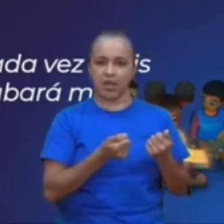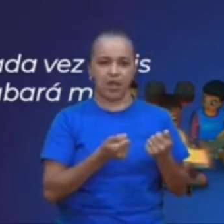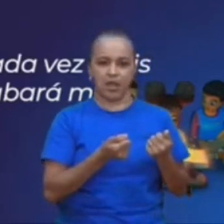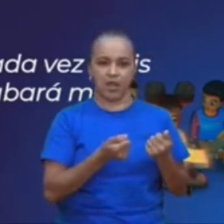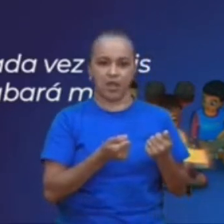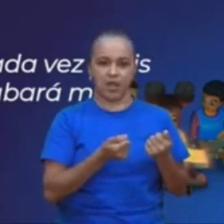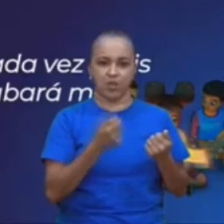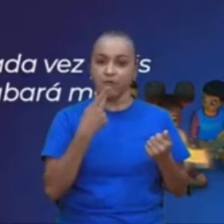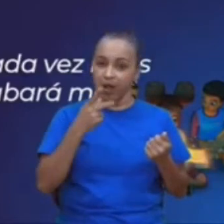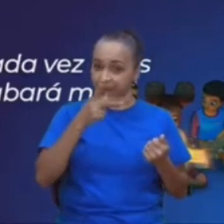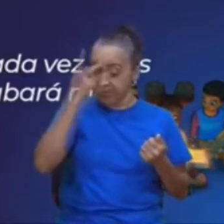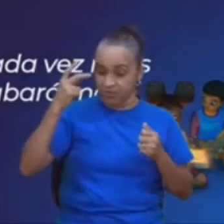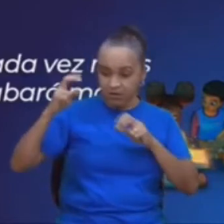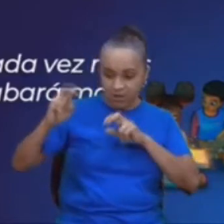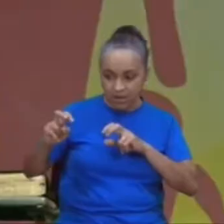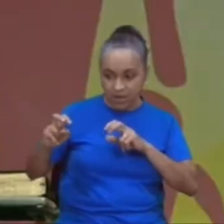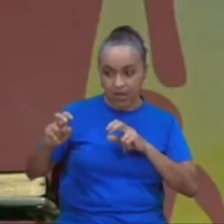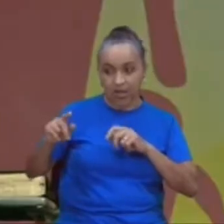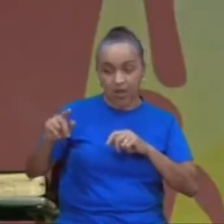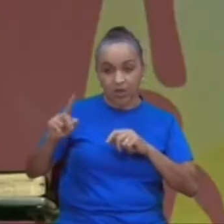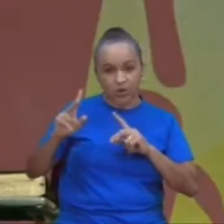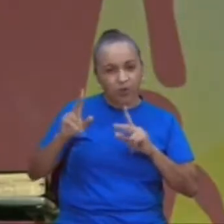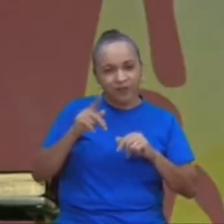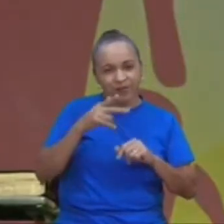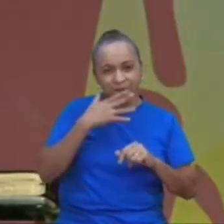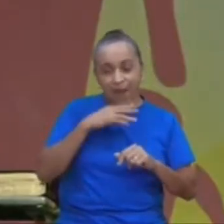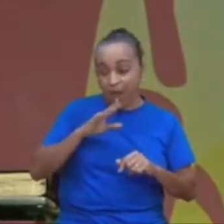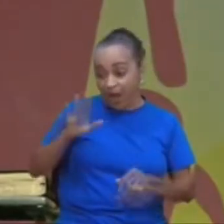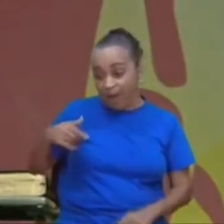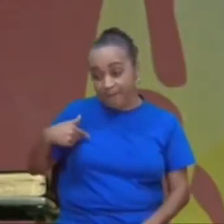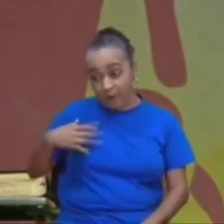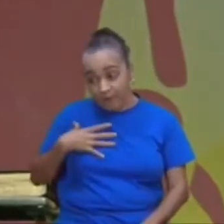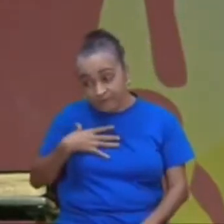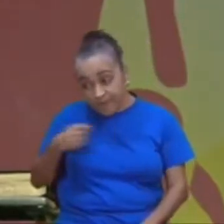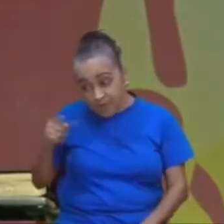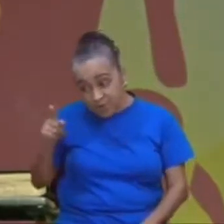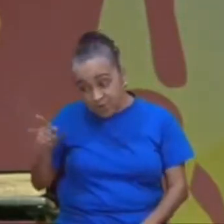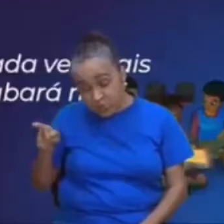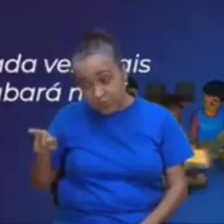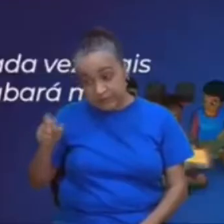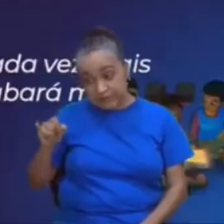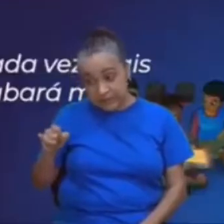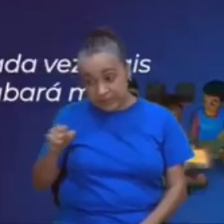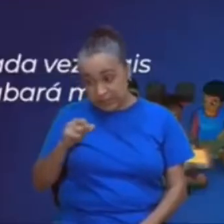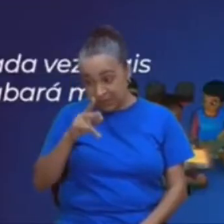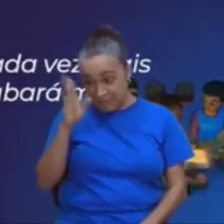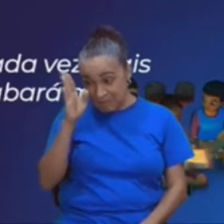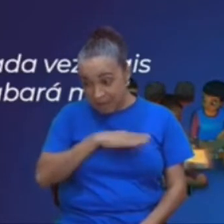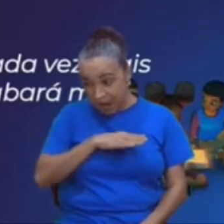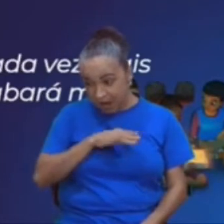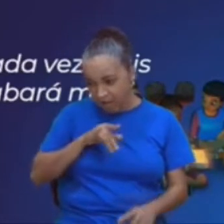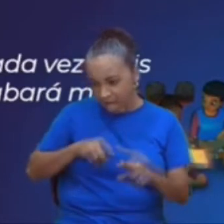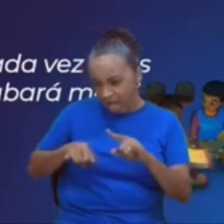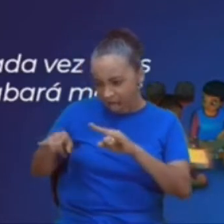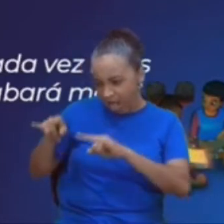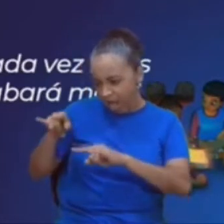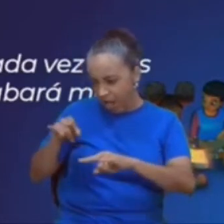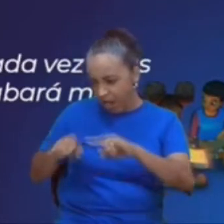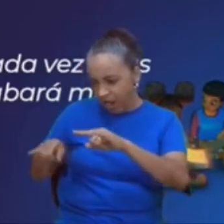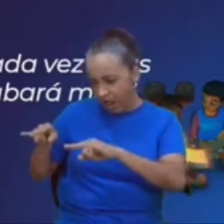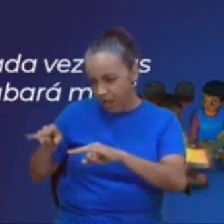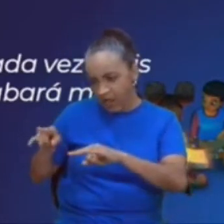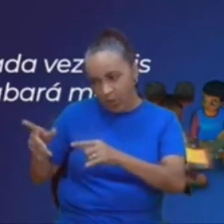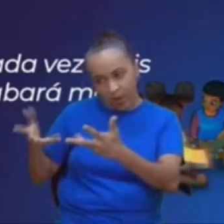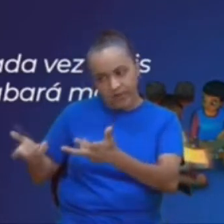para a pessoa, do seu lado, como se você fosse, o pai dela, meu filho, se os maus, tentarem seduzi-lo,